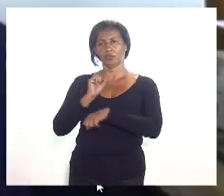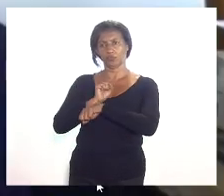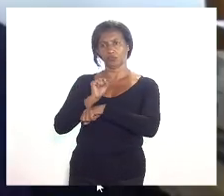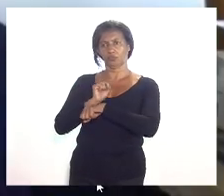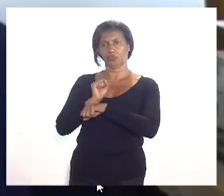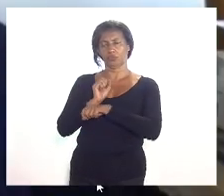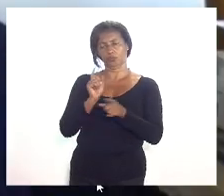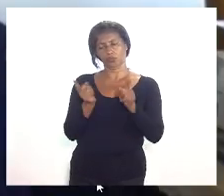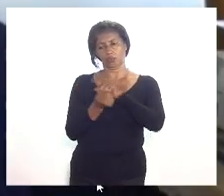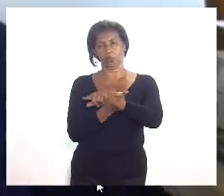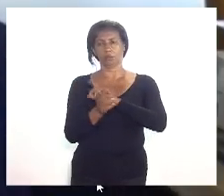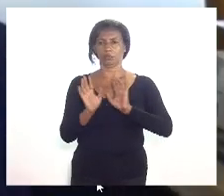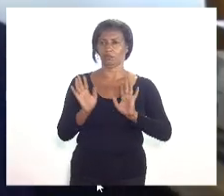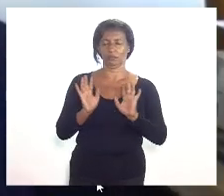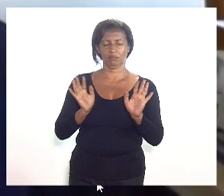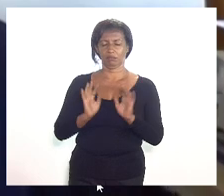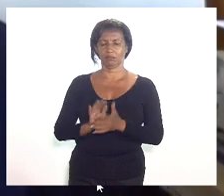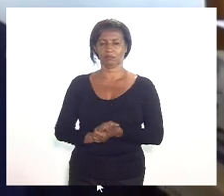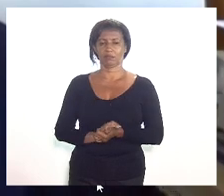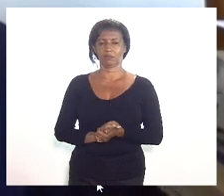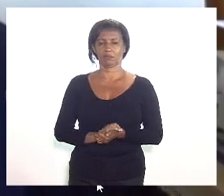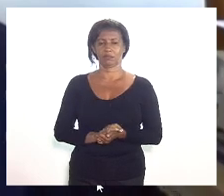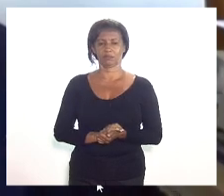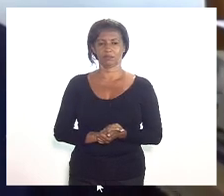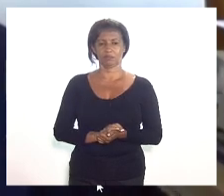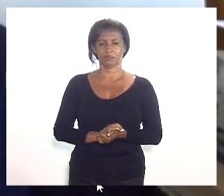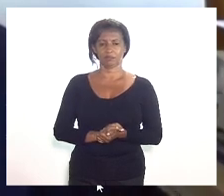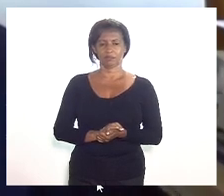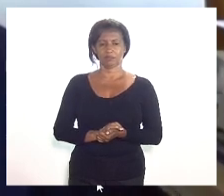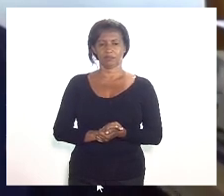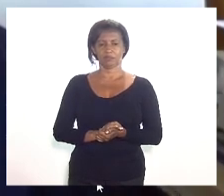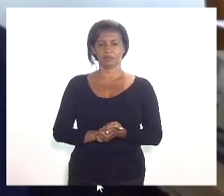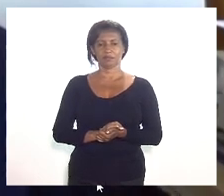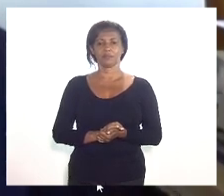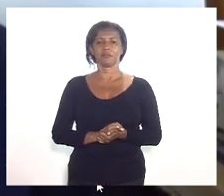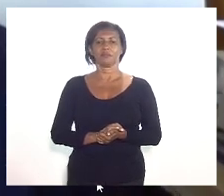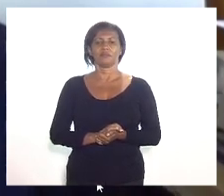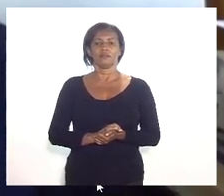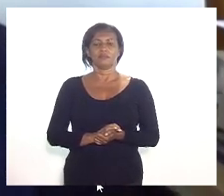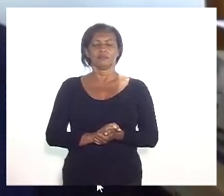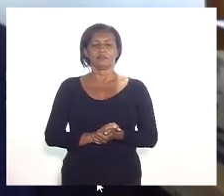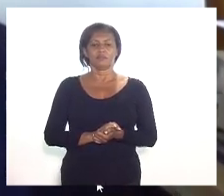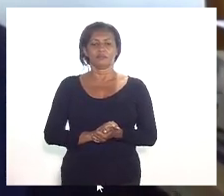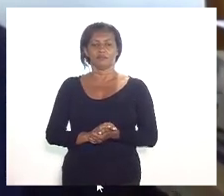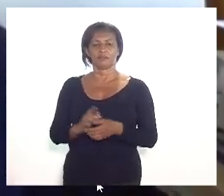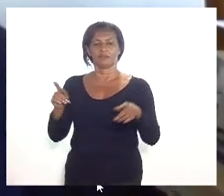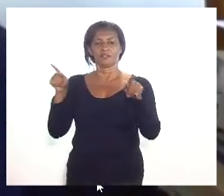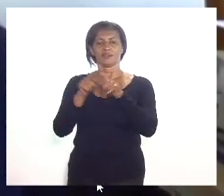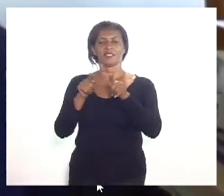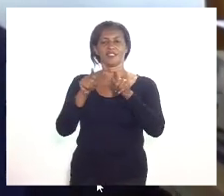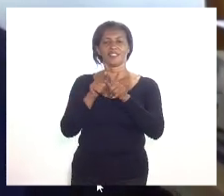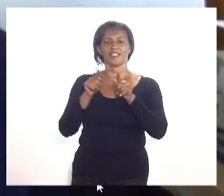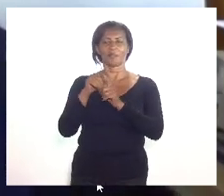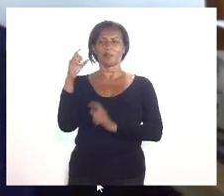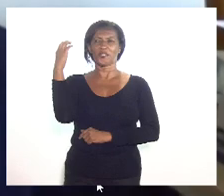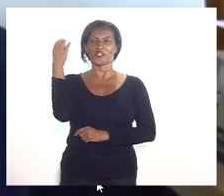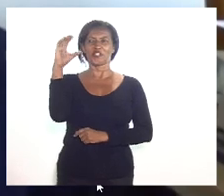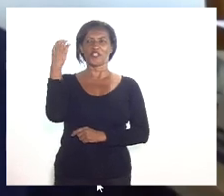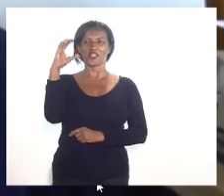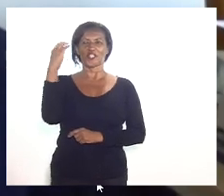inverto aqui sem problema nenhum próximo orador escrito é o nome deputado também niteroense